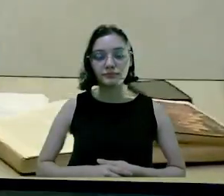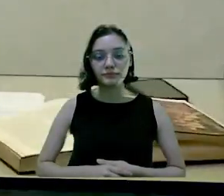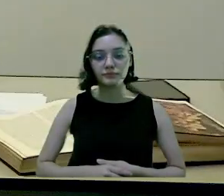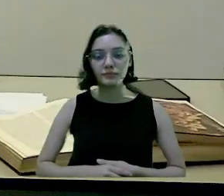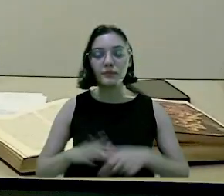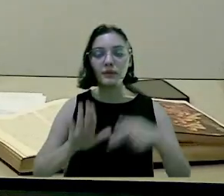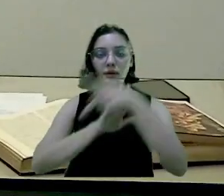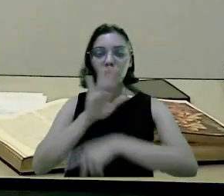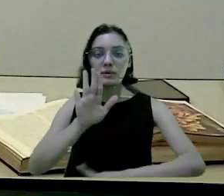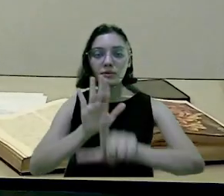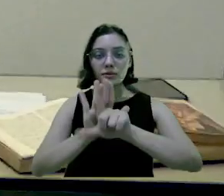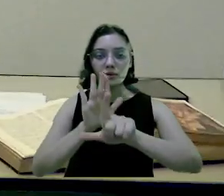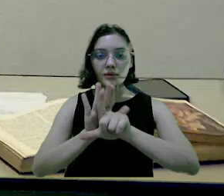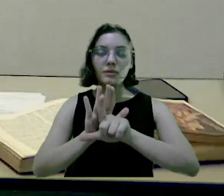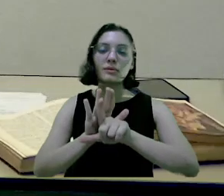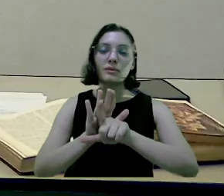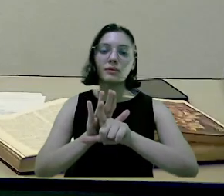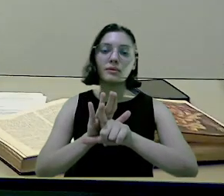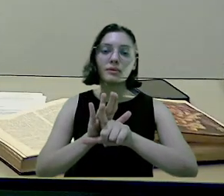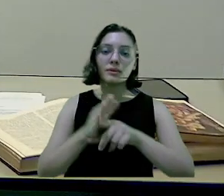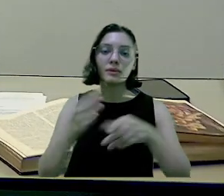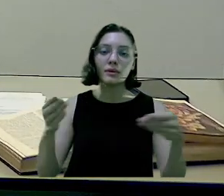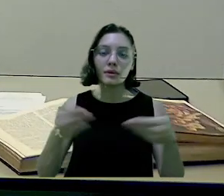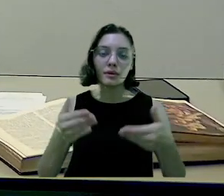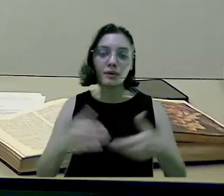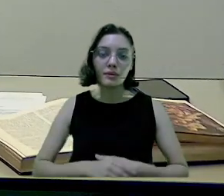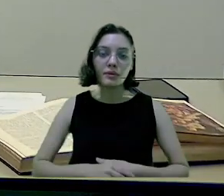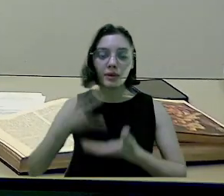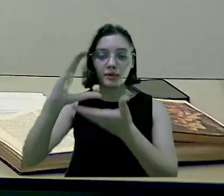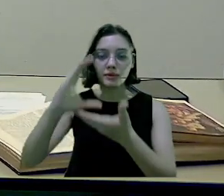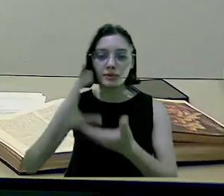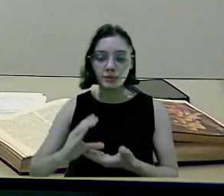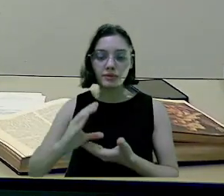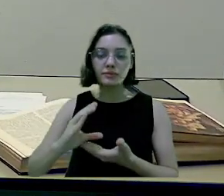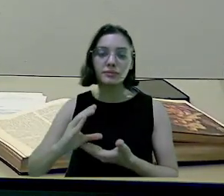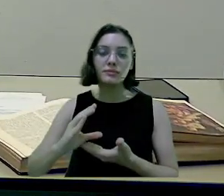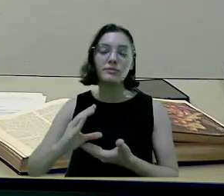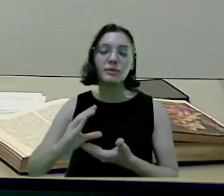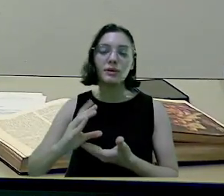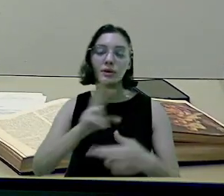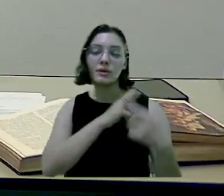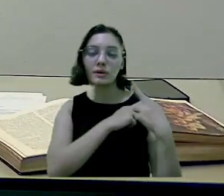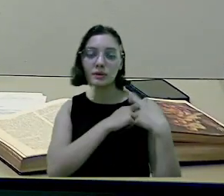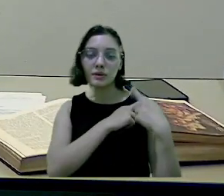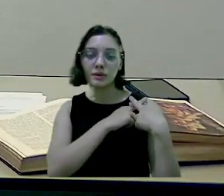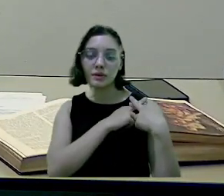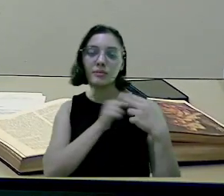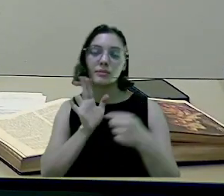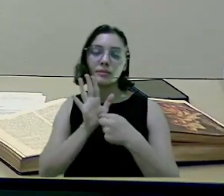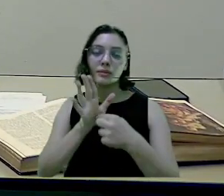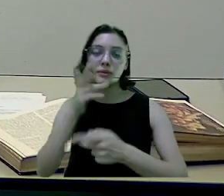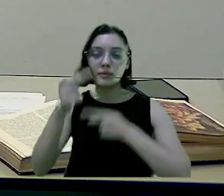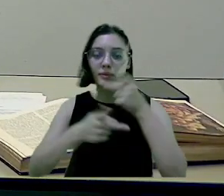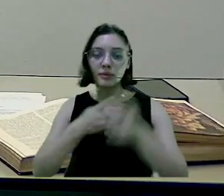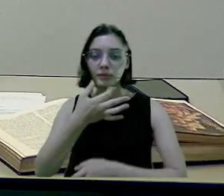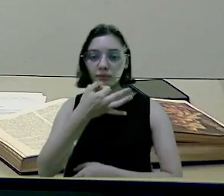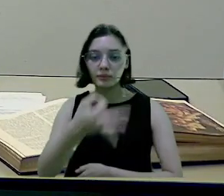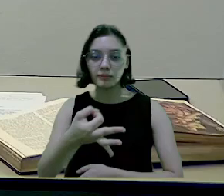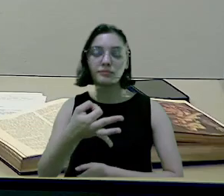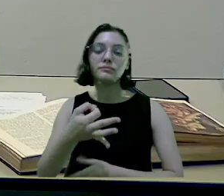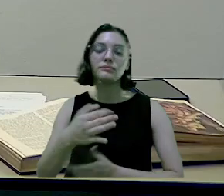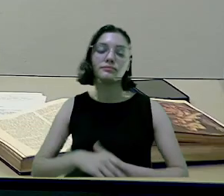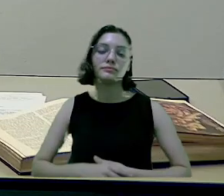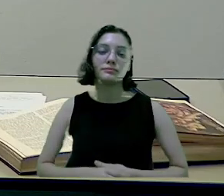Devendo o referido projeto de lei ser encaminhado com vista para as comissões permanente e competente para que se manifeste